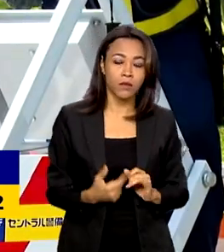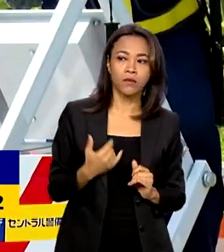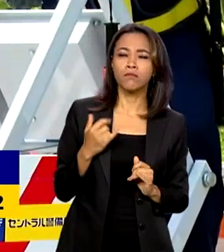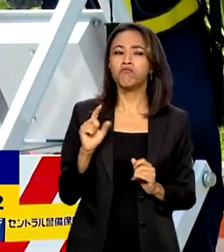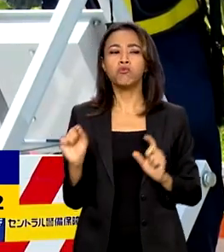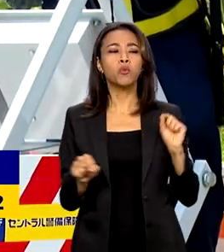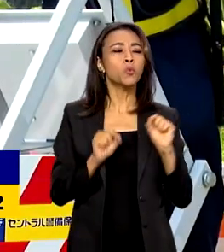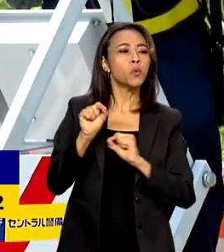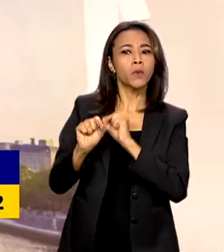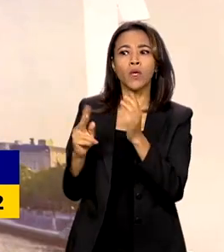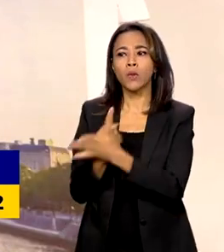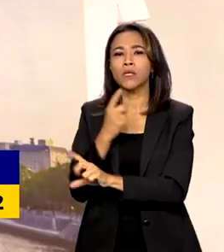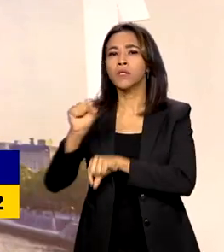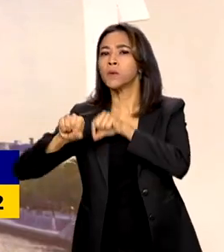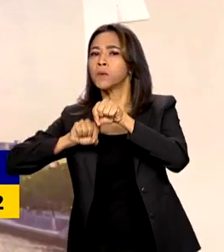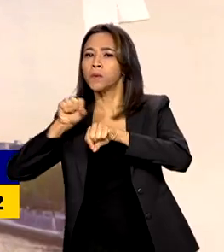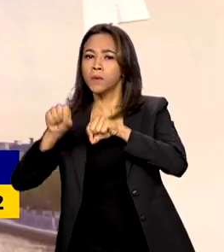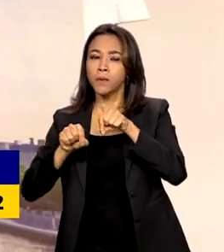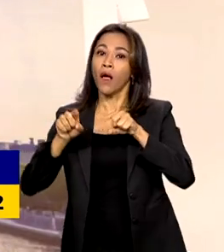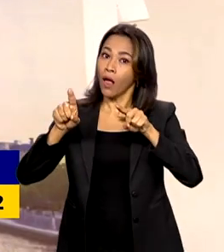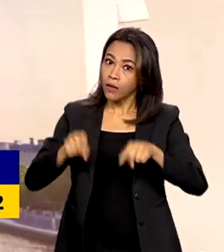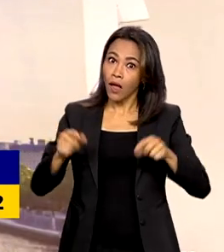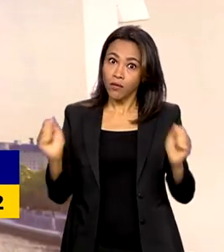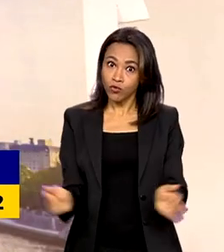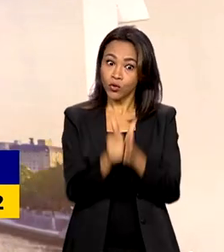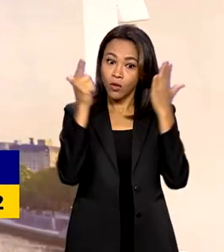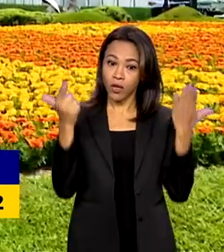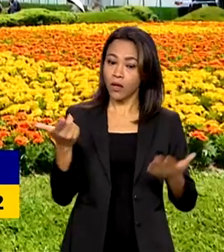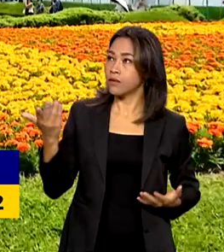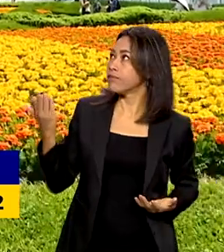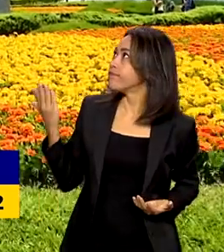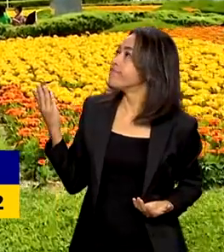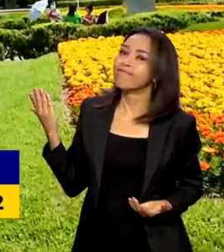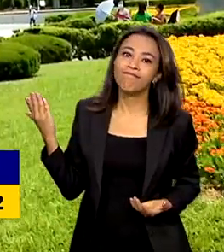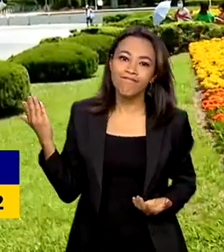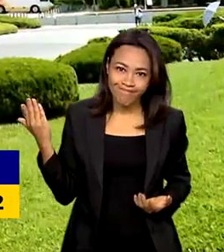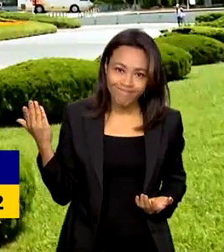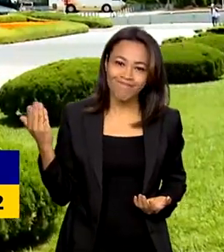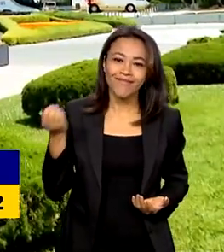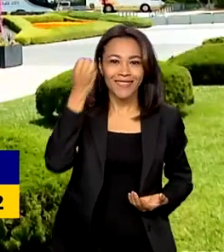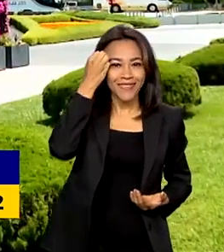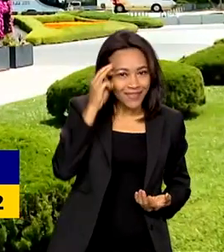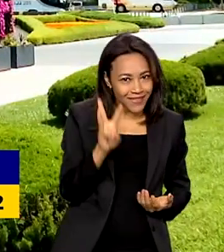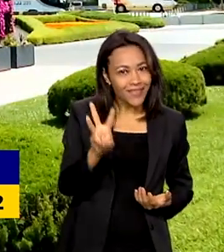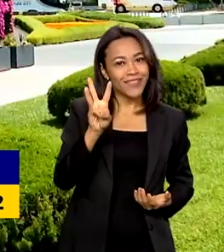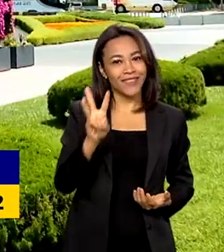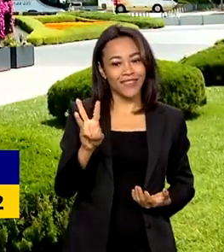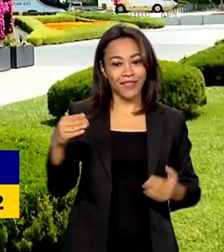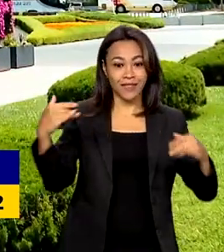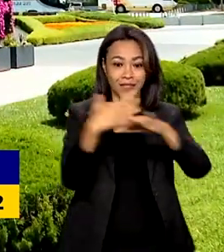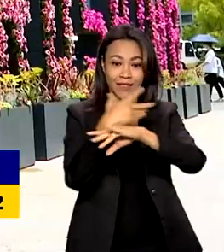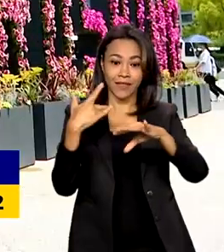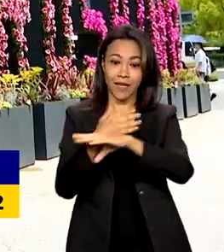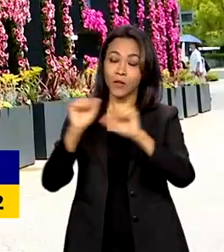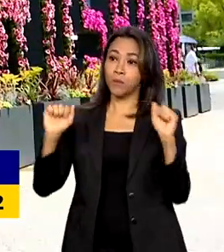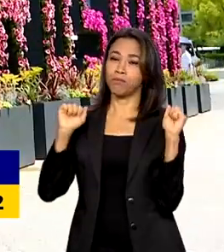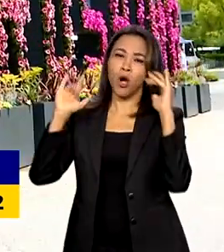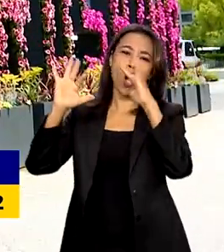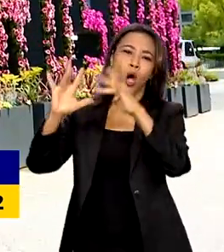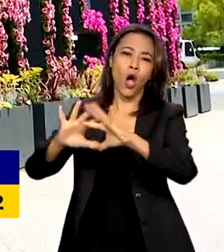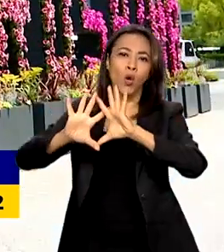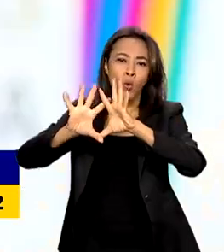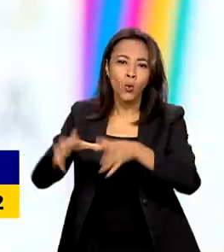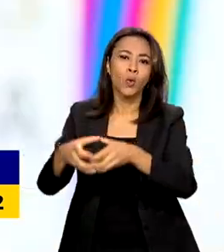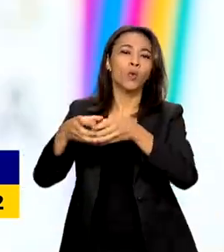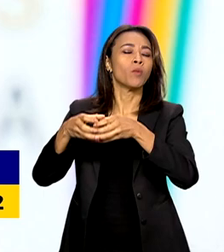acontece em Hiroshima. O assunto está na capa dos jornais. Por três dias, a cidade vai sediar a cúpula do